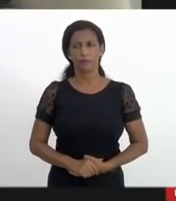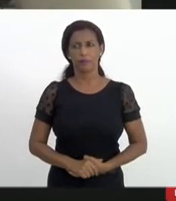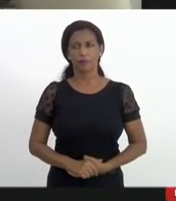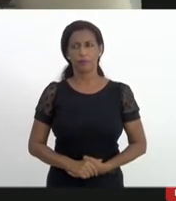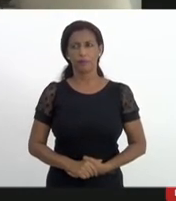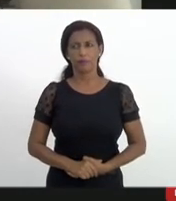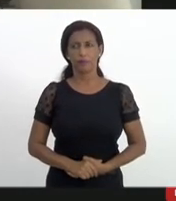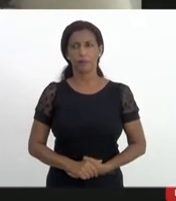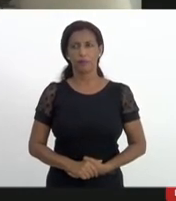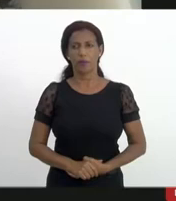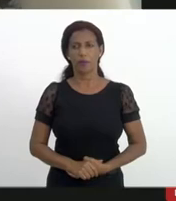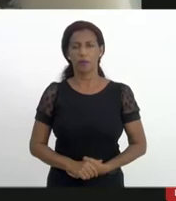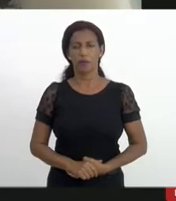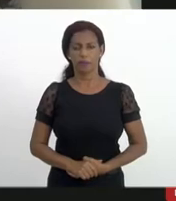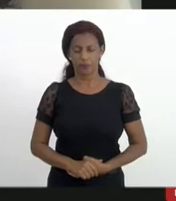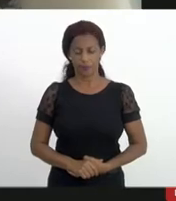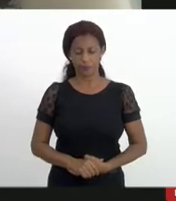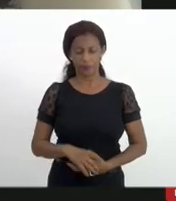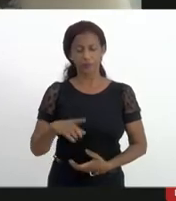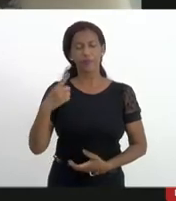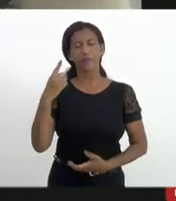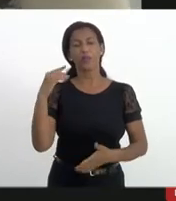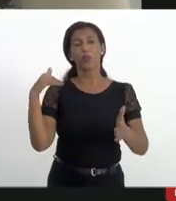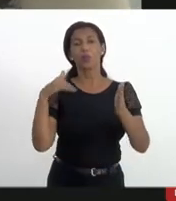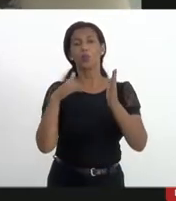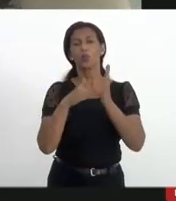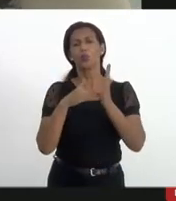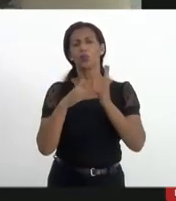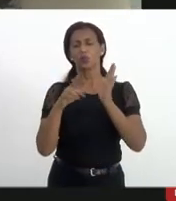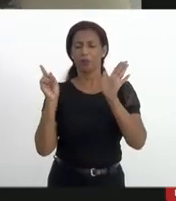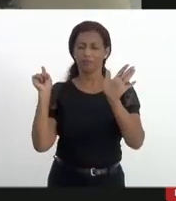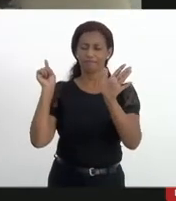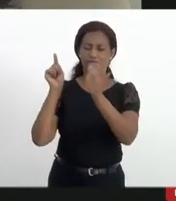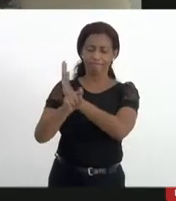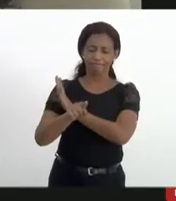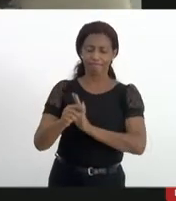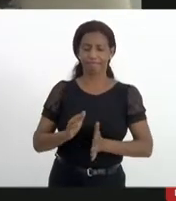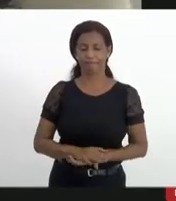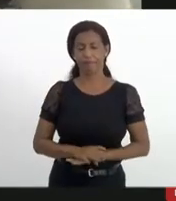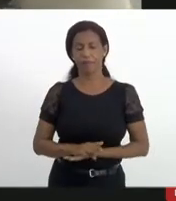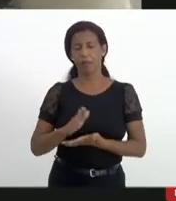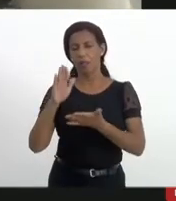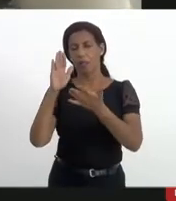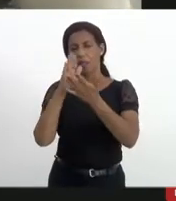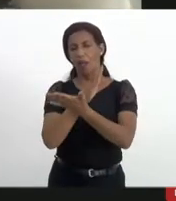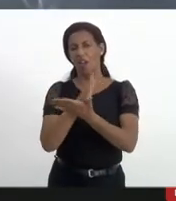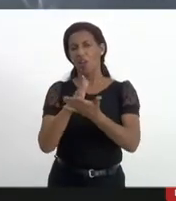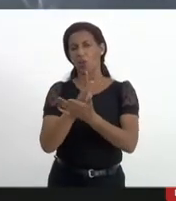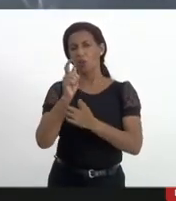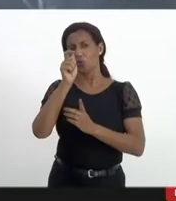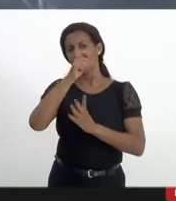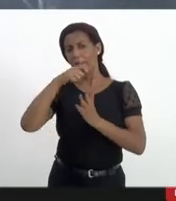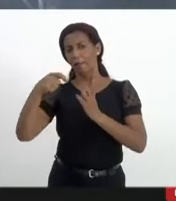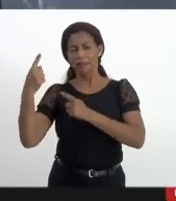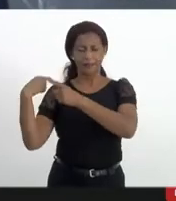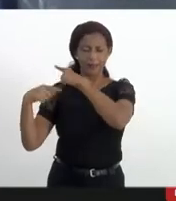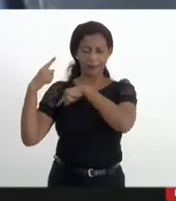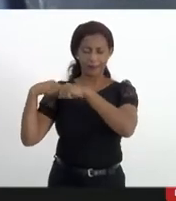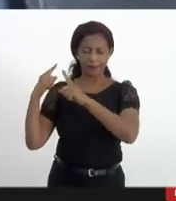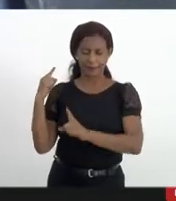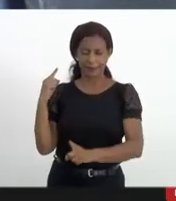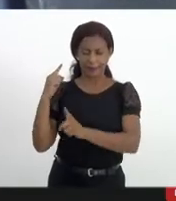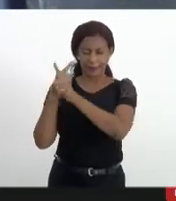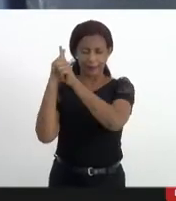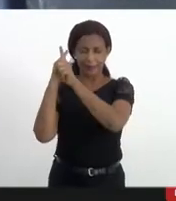Delegado Rodrigo, uma última pergunta aqui, é que alguns meses atrás a gente foi surpreendido com a